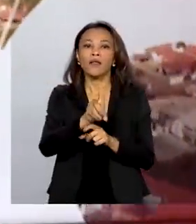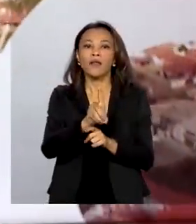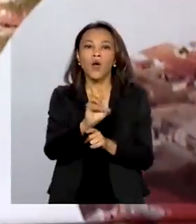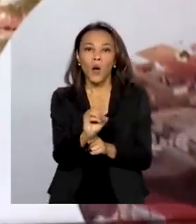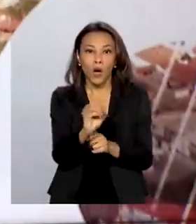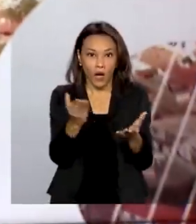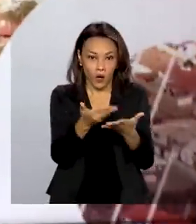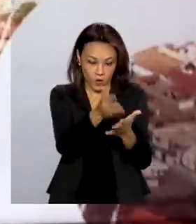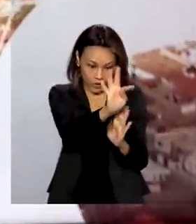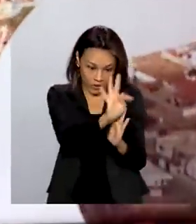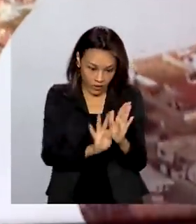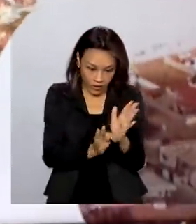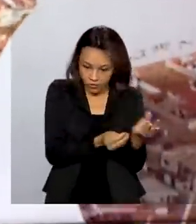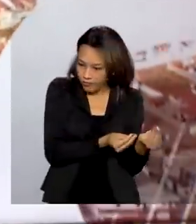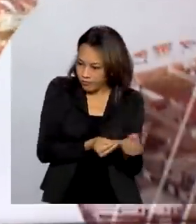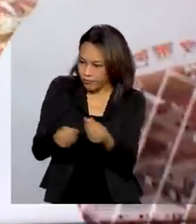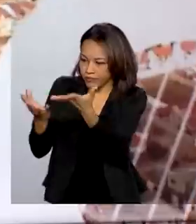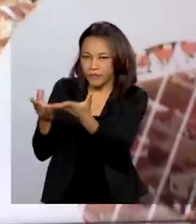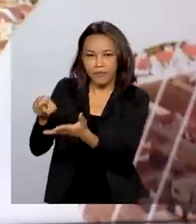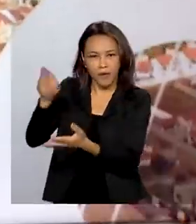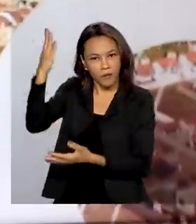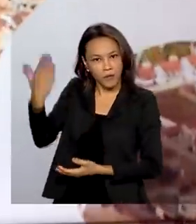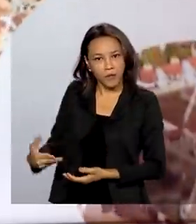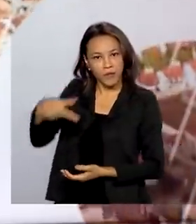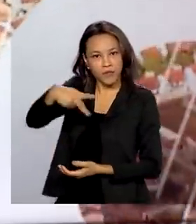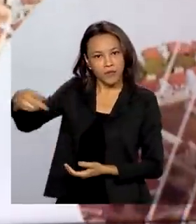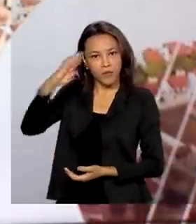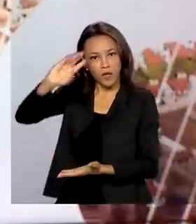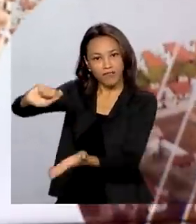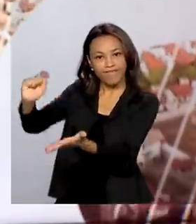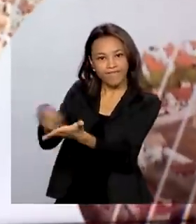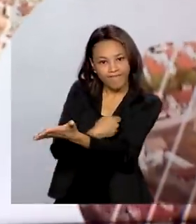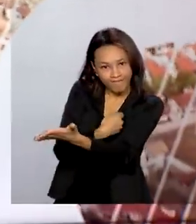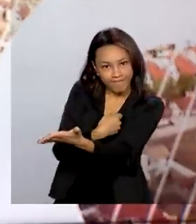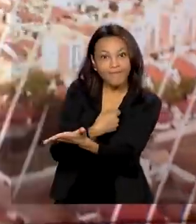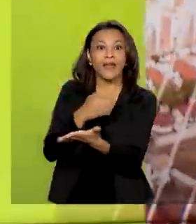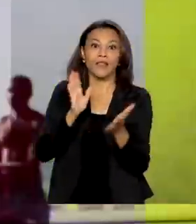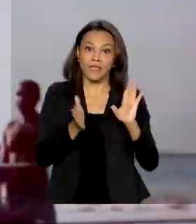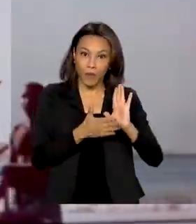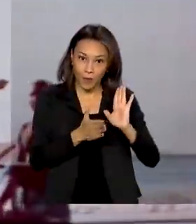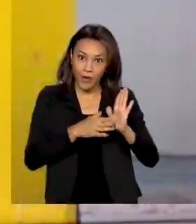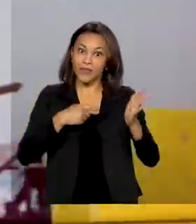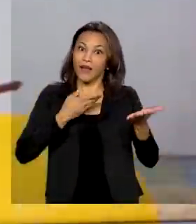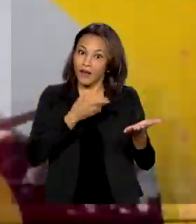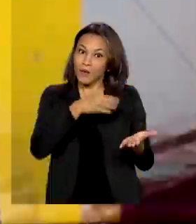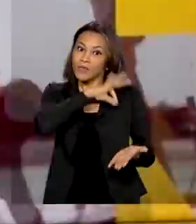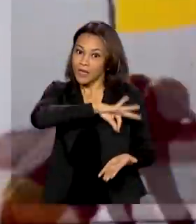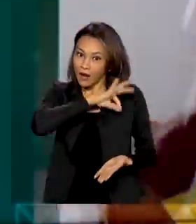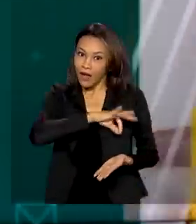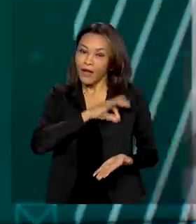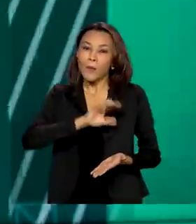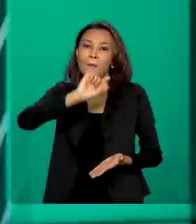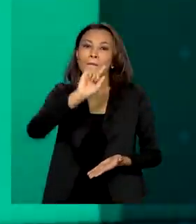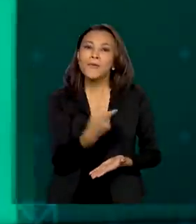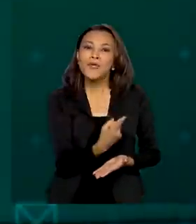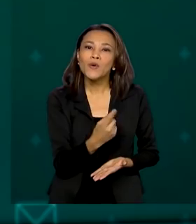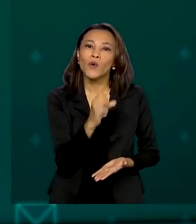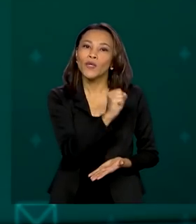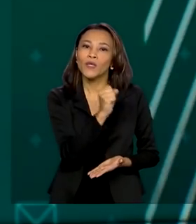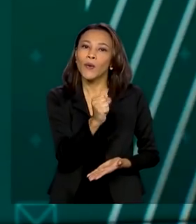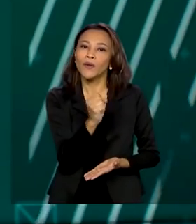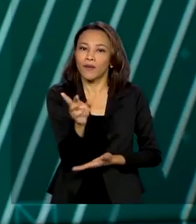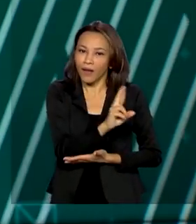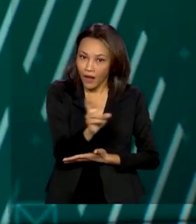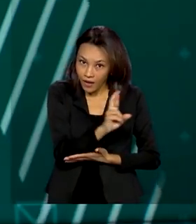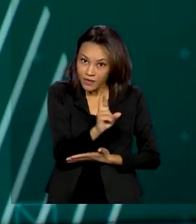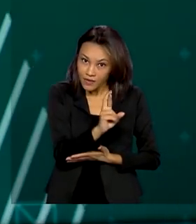segue agora para a sanção do presidente Jair Bolsonaro. Na proposta aprovada, o salário mínimo está previsto em R$.088,00.